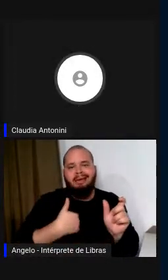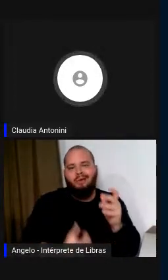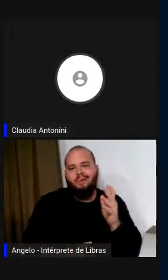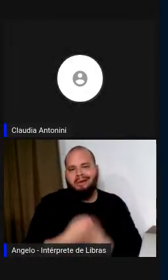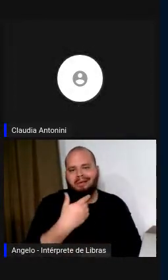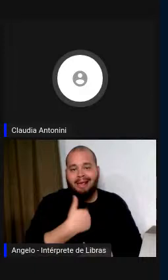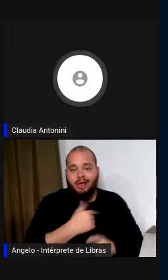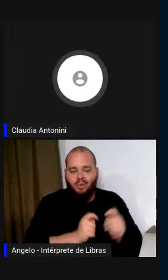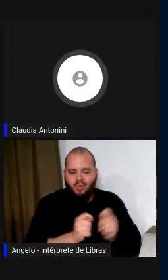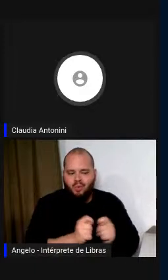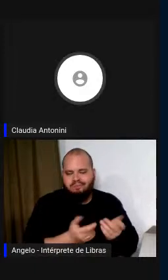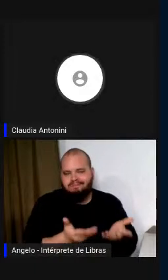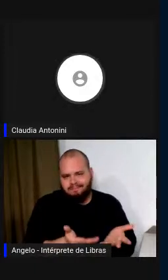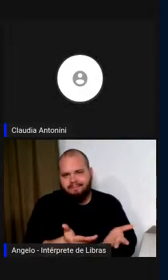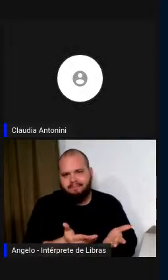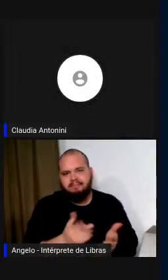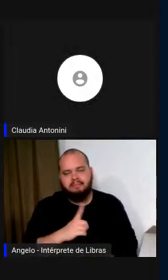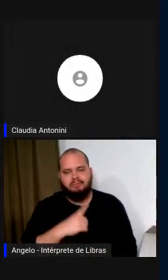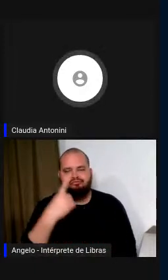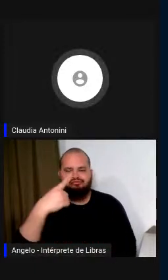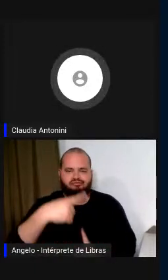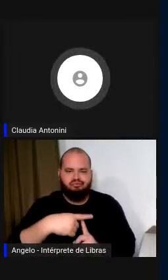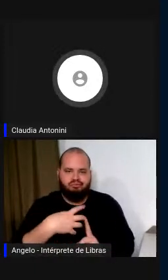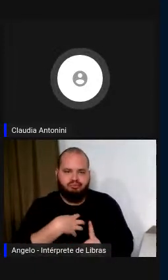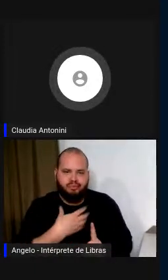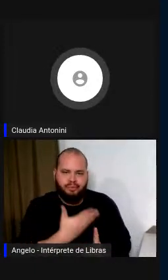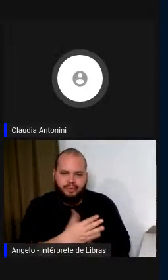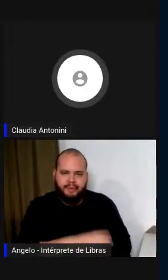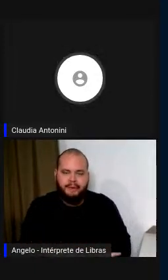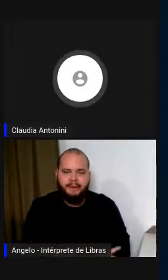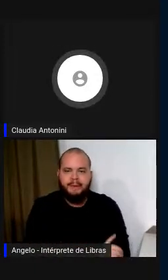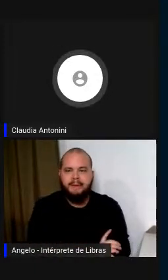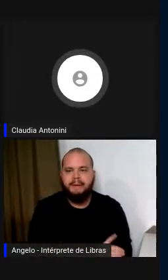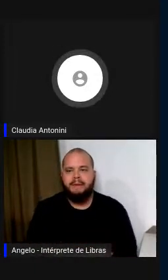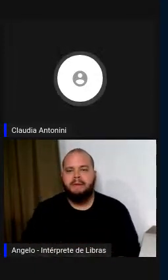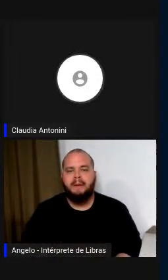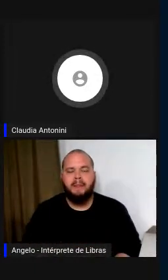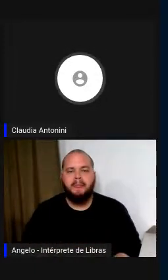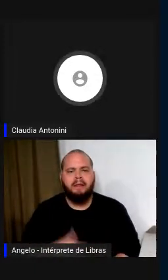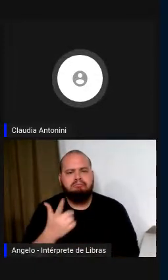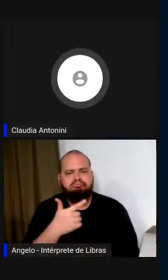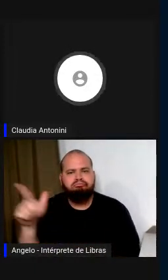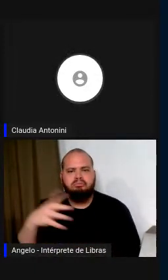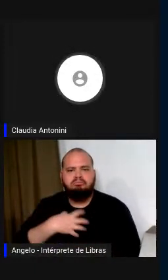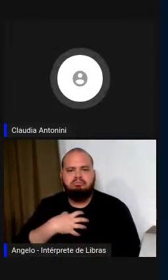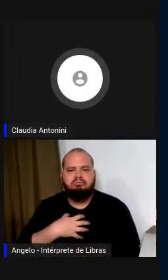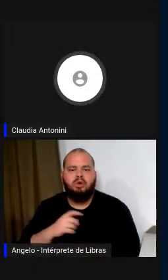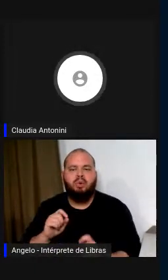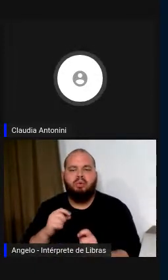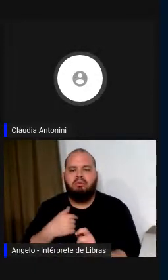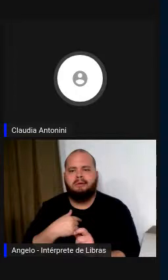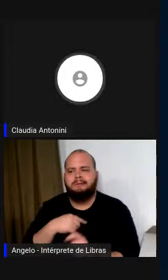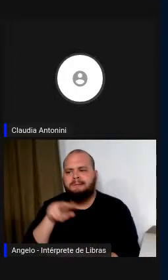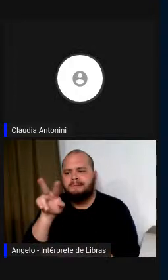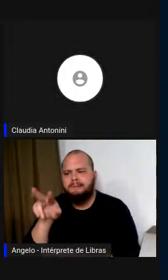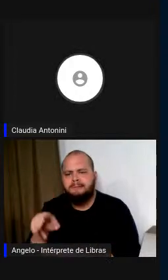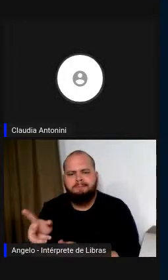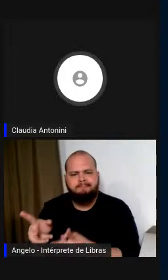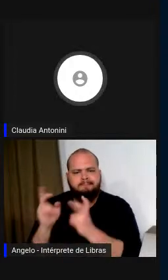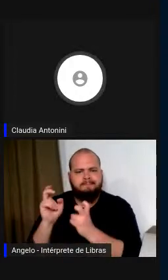eu mesmo criei. Essa é uma forma. Uma outra forma é aquela de identificar com o assim